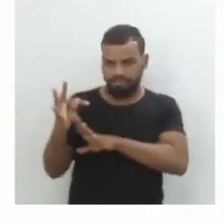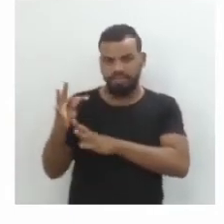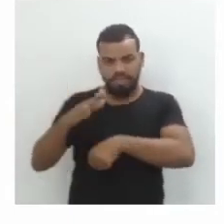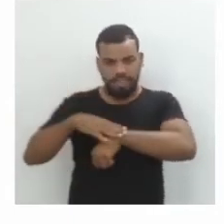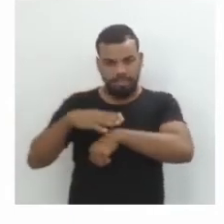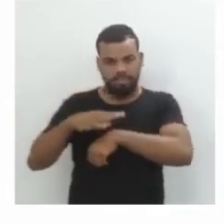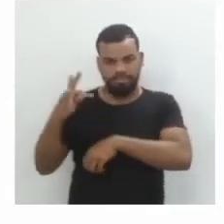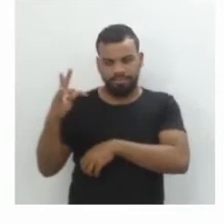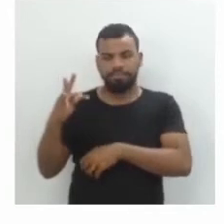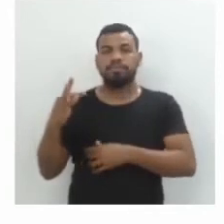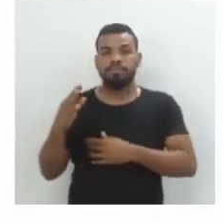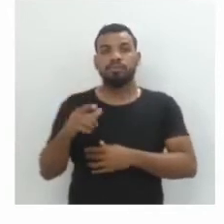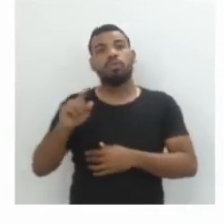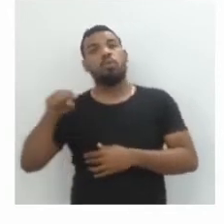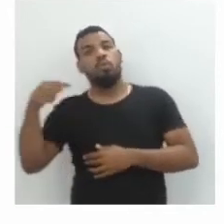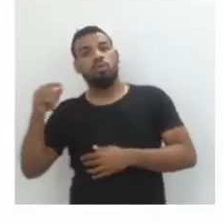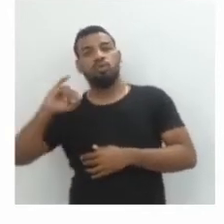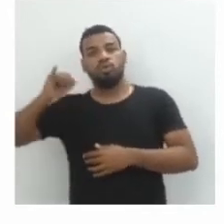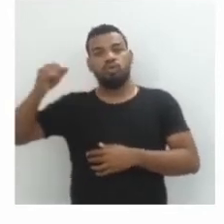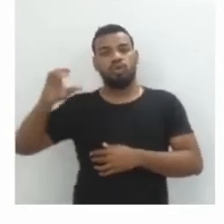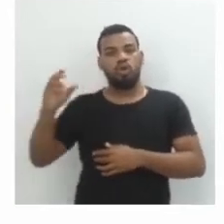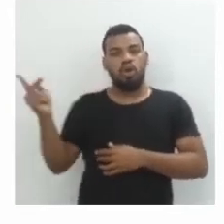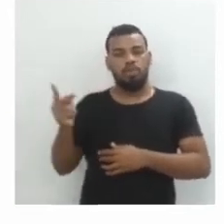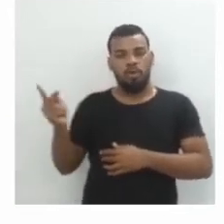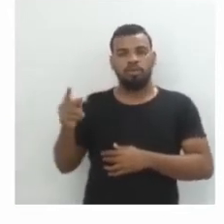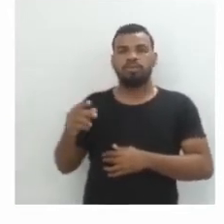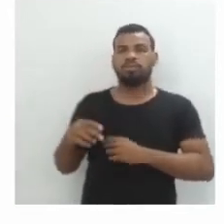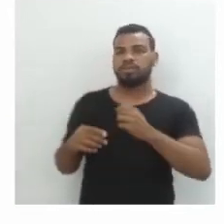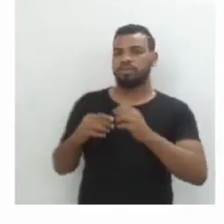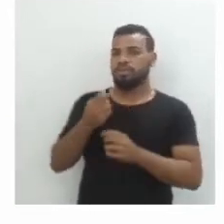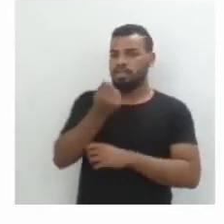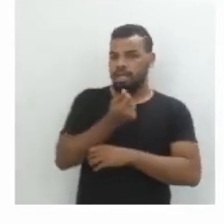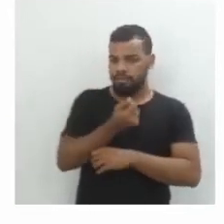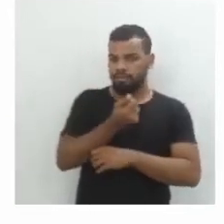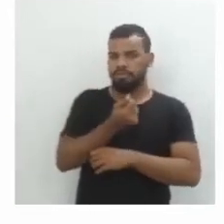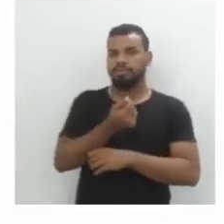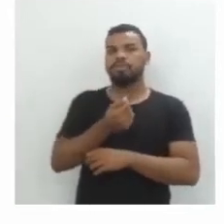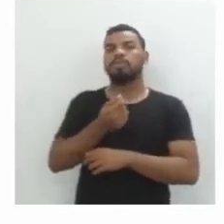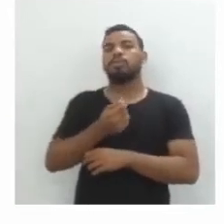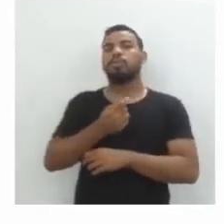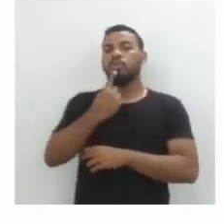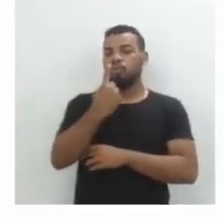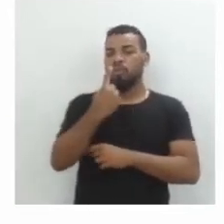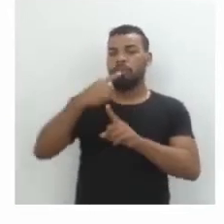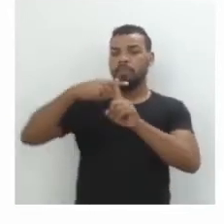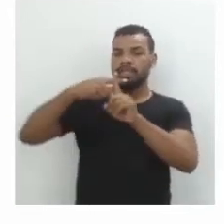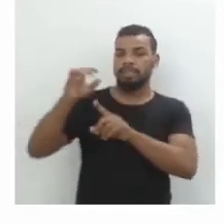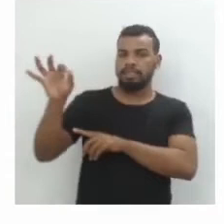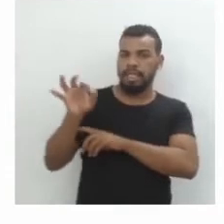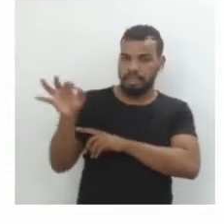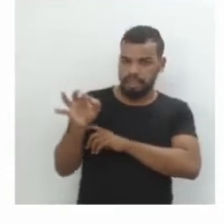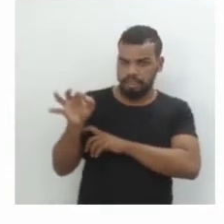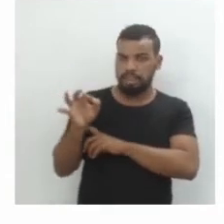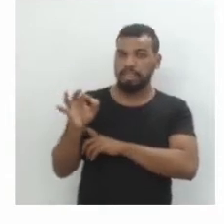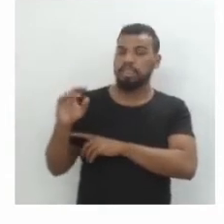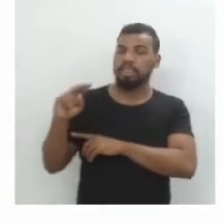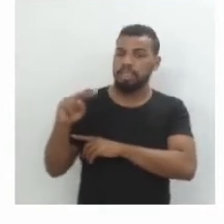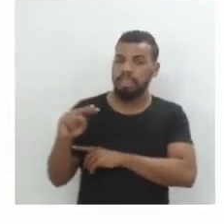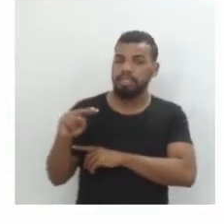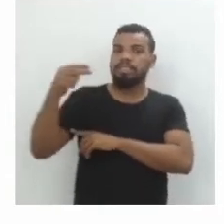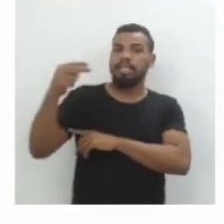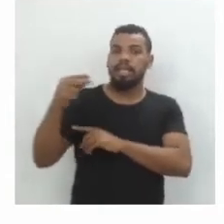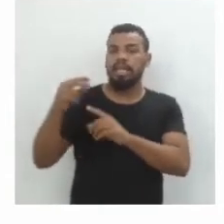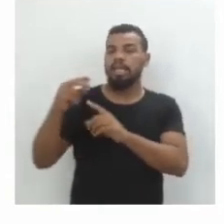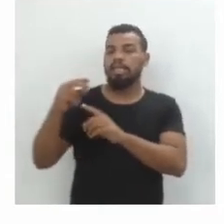multiplicar 1 mais a taxa elevado a T.